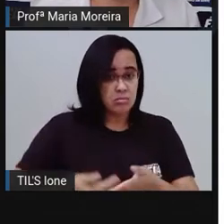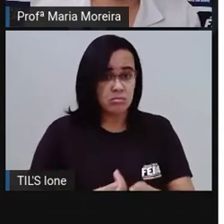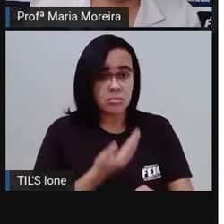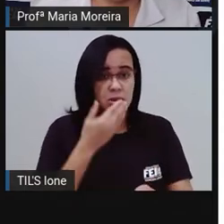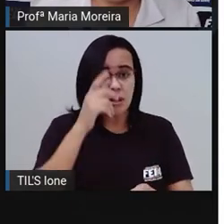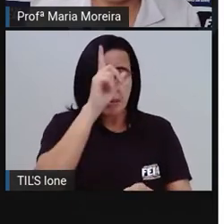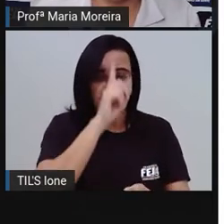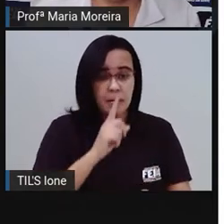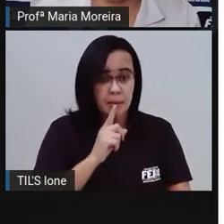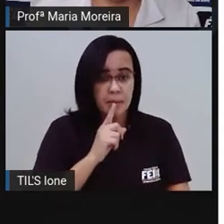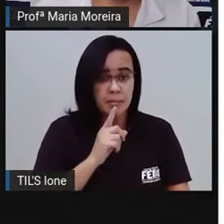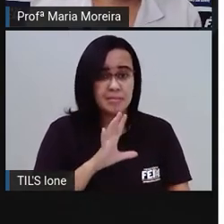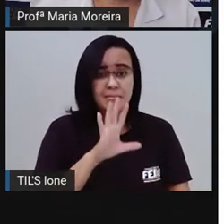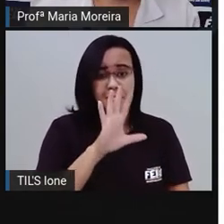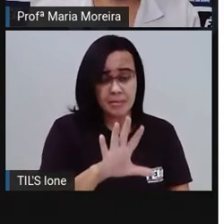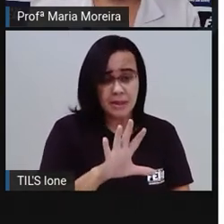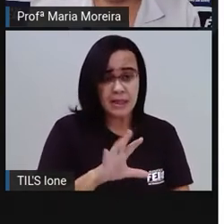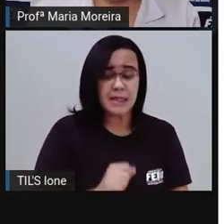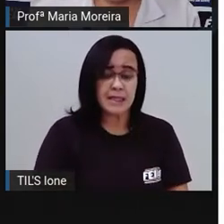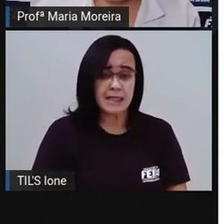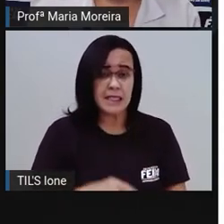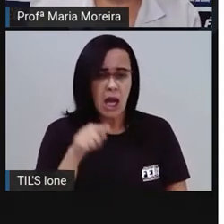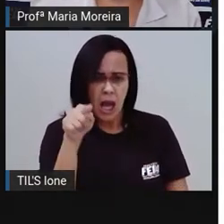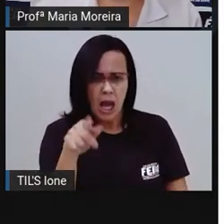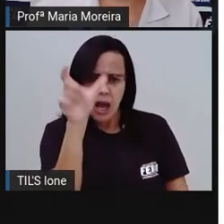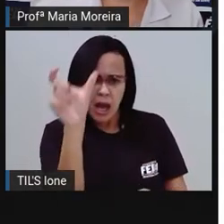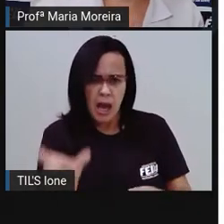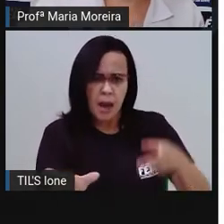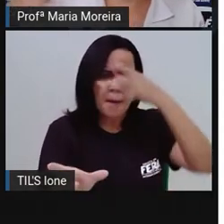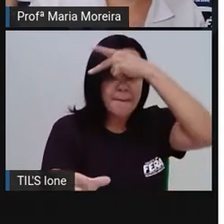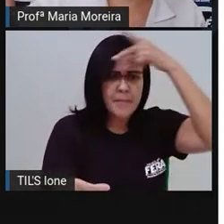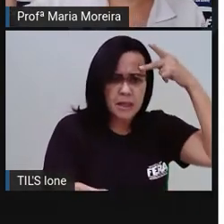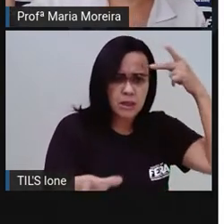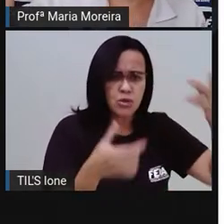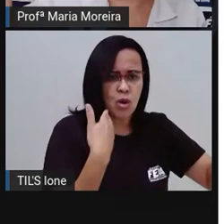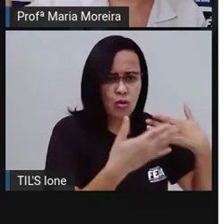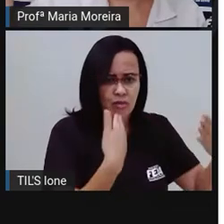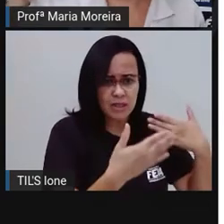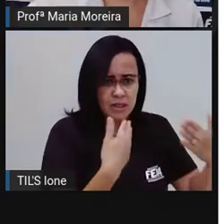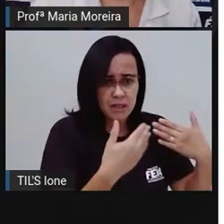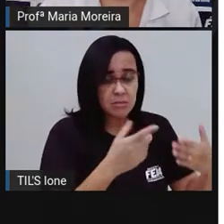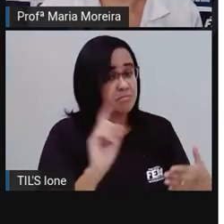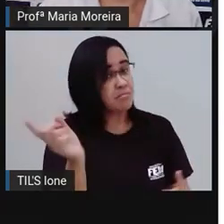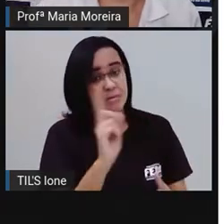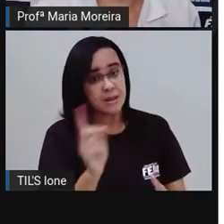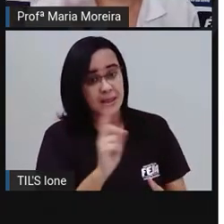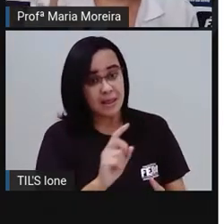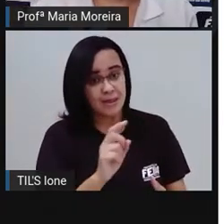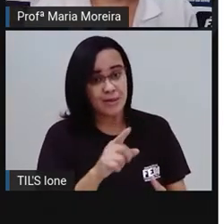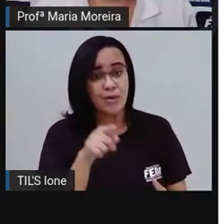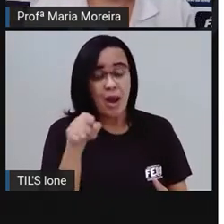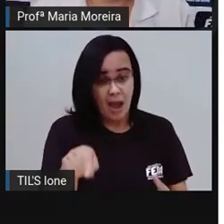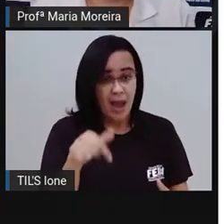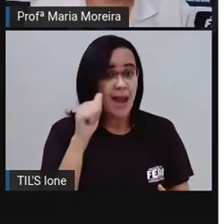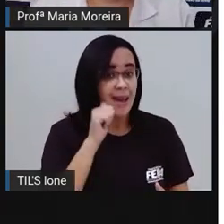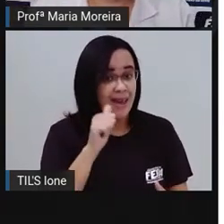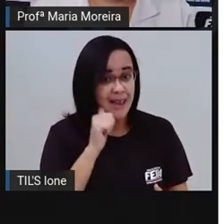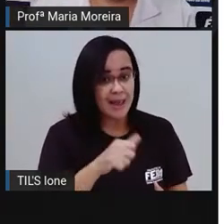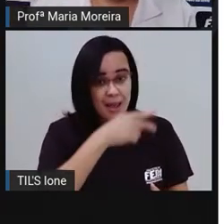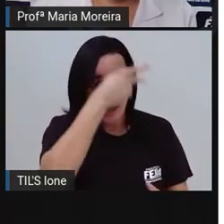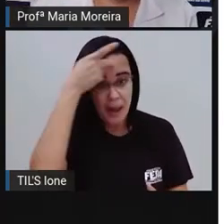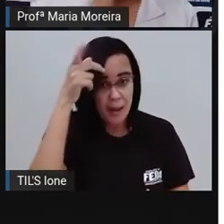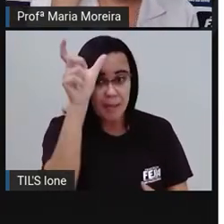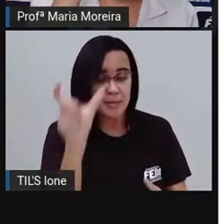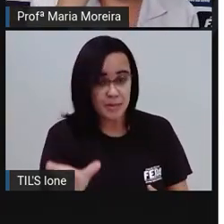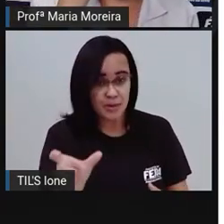pessoa que está conversando comigo? Não. Marina é a pessoa de quem eu estou falando. Então, se Marina é a pessoa de quem eu